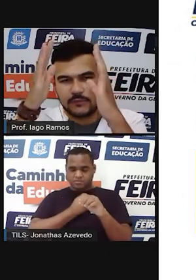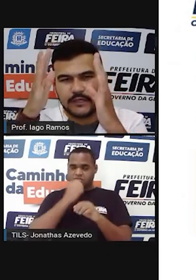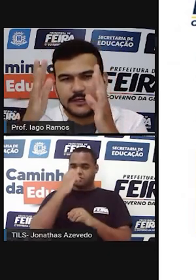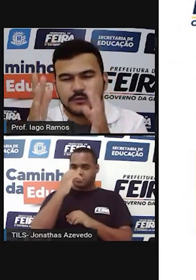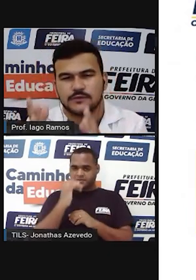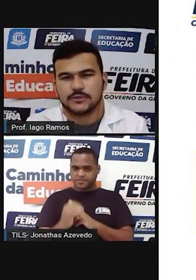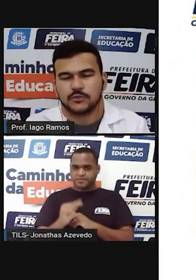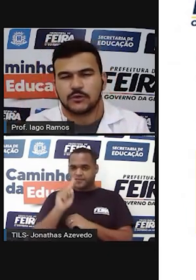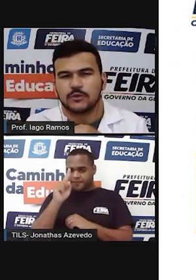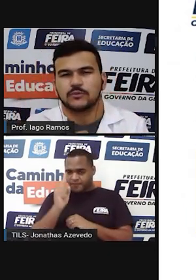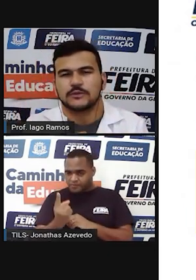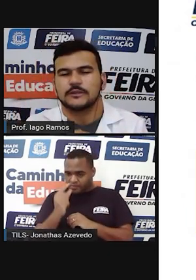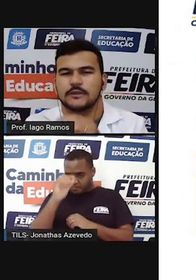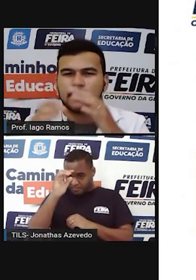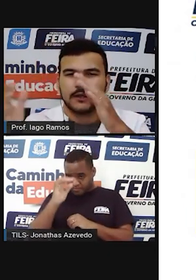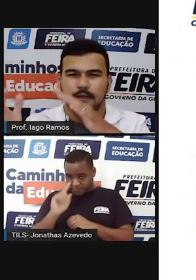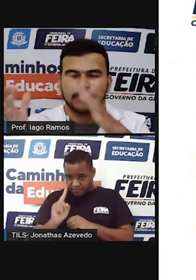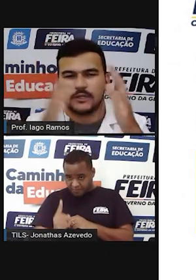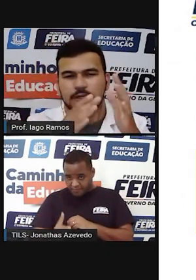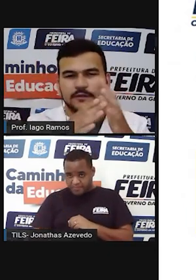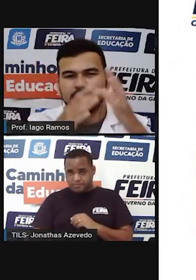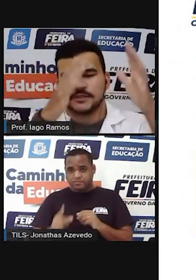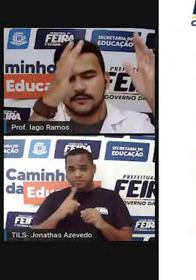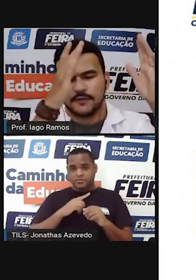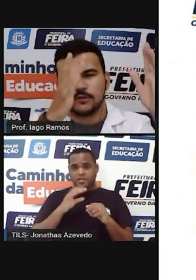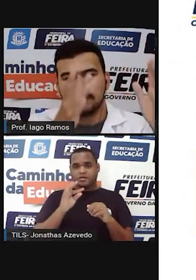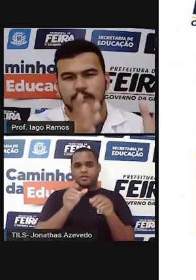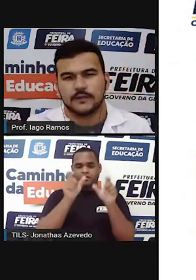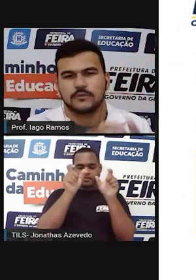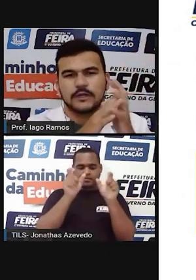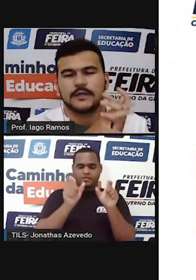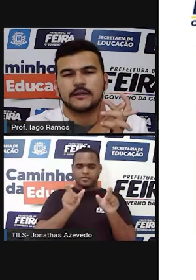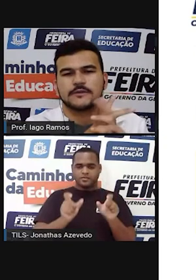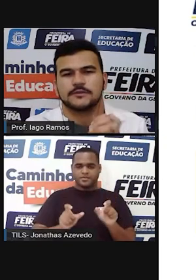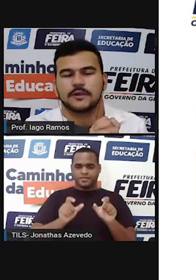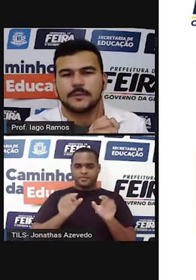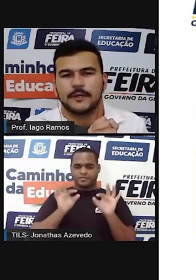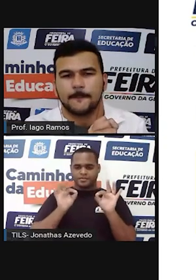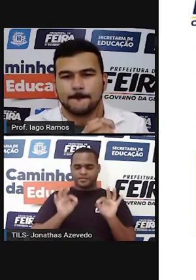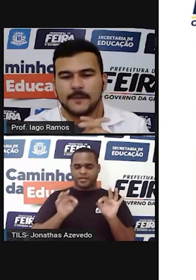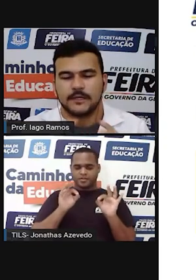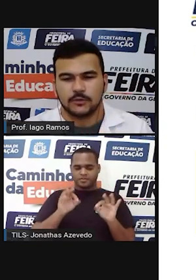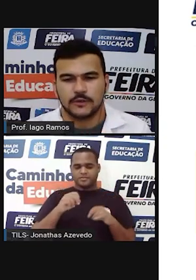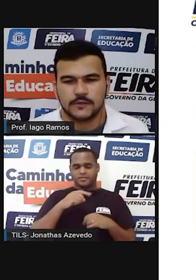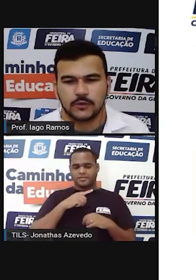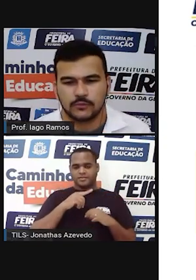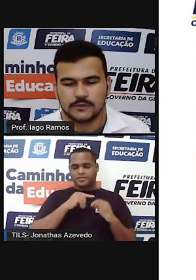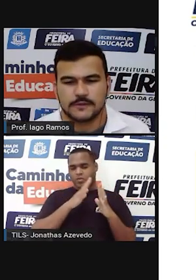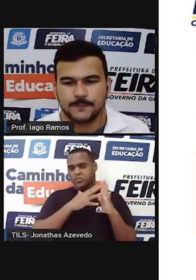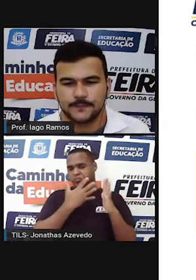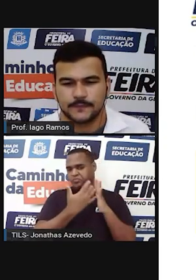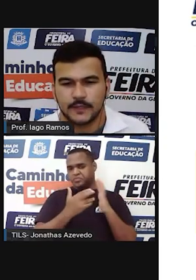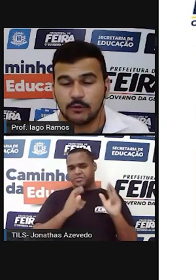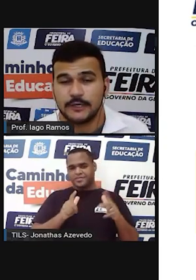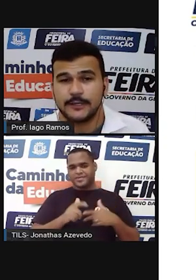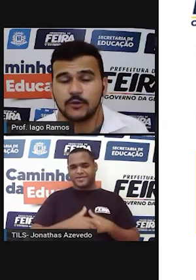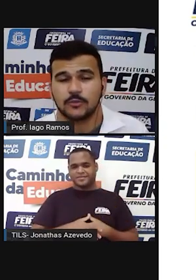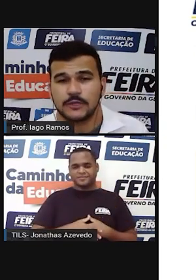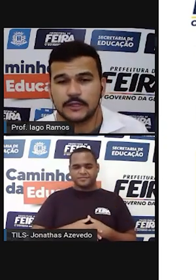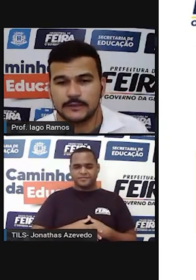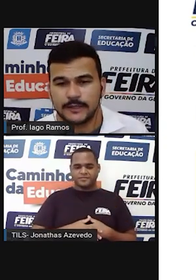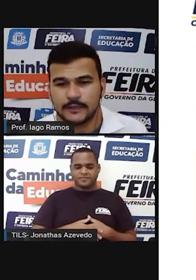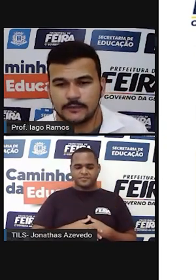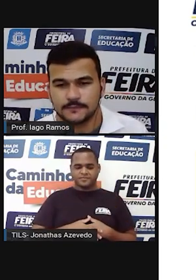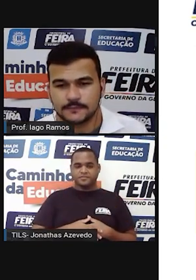fica tudo alinhadozinho numa coluna e o que está na frente da vírgula fica tudo alinhadozinho também em outras colunas. Então, ali,